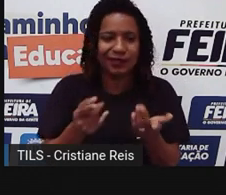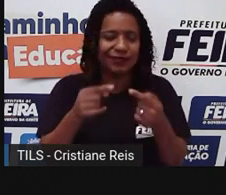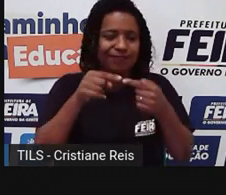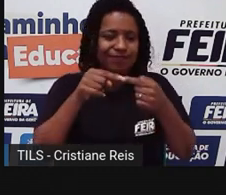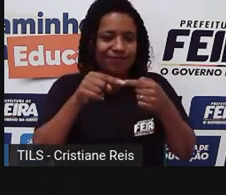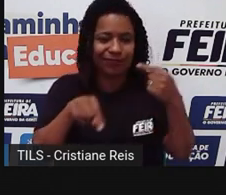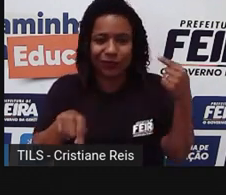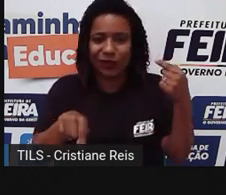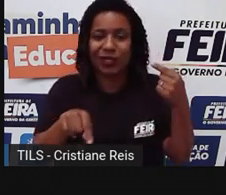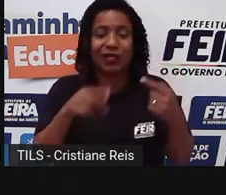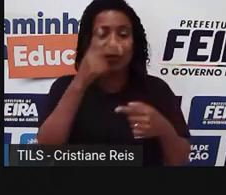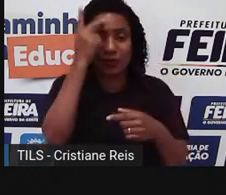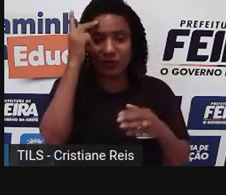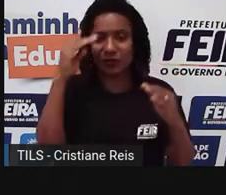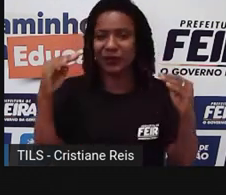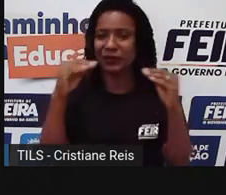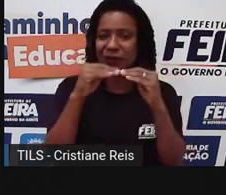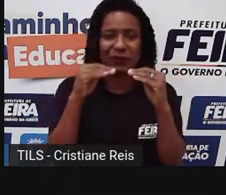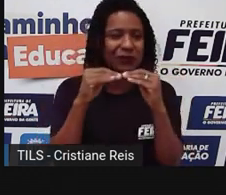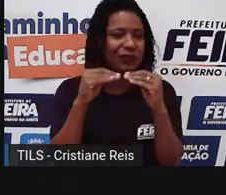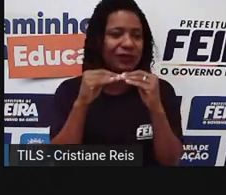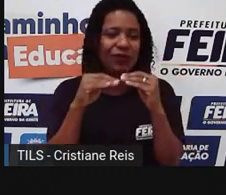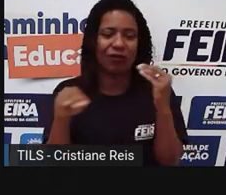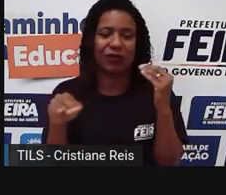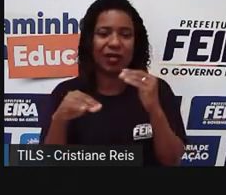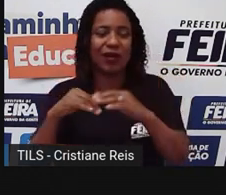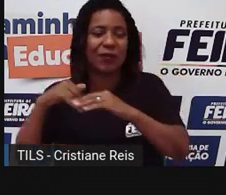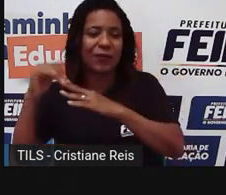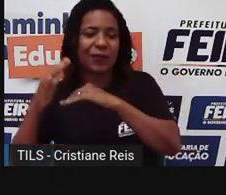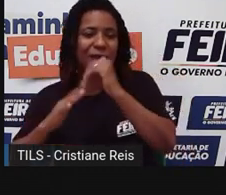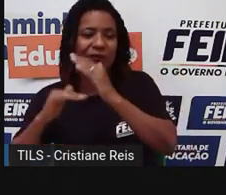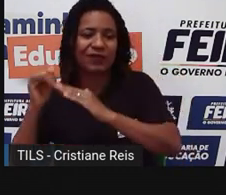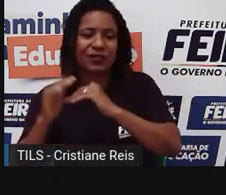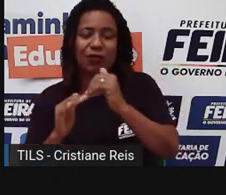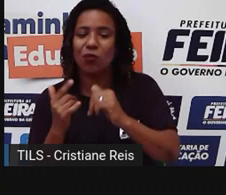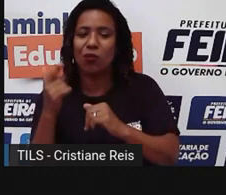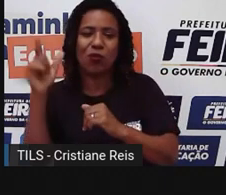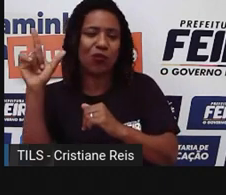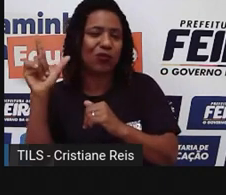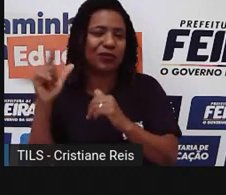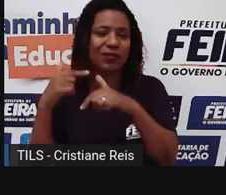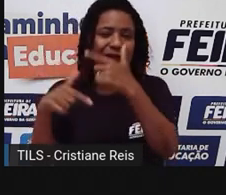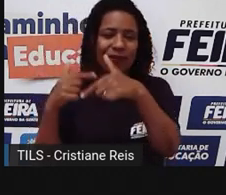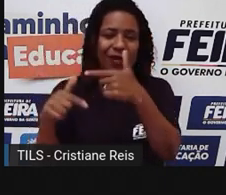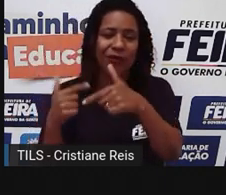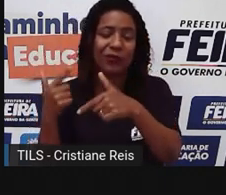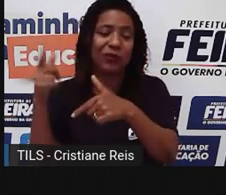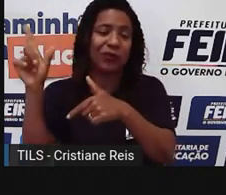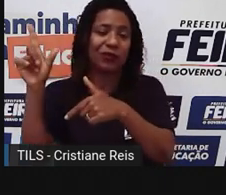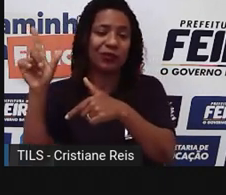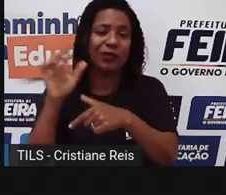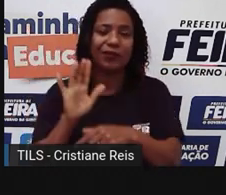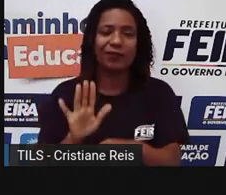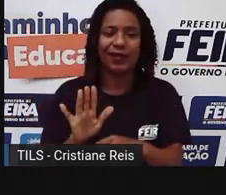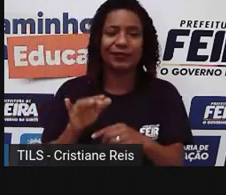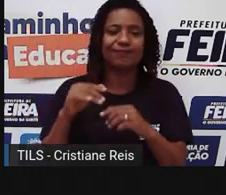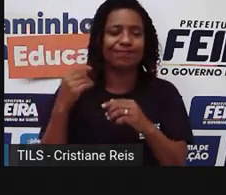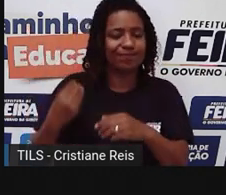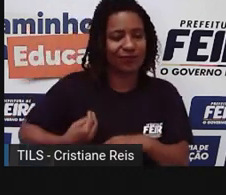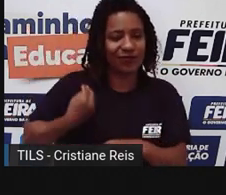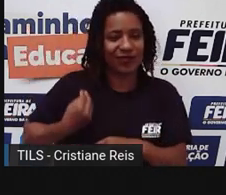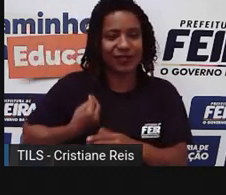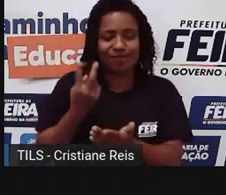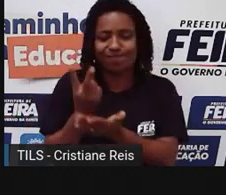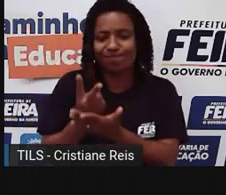parte do povo que às vezes queria mudar de profissão, queria mudar de expectativa de vida ali, mas fica sempre vivendo naquela